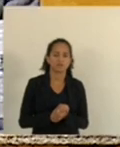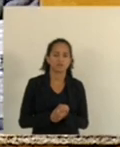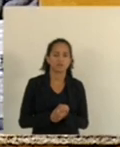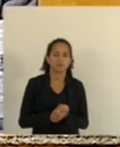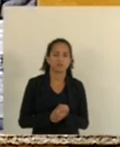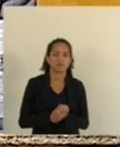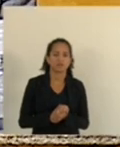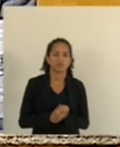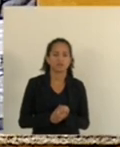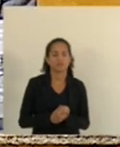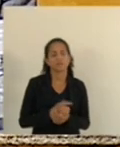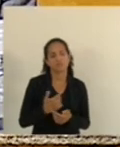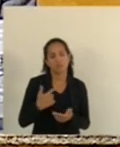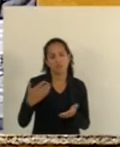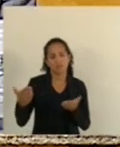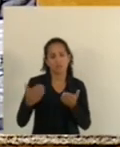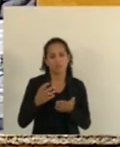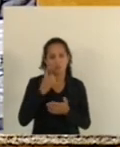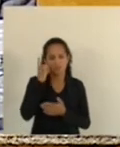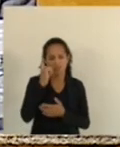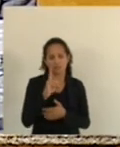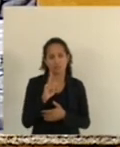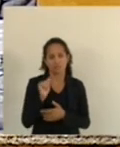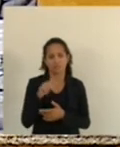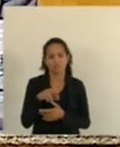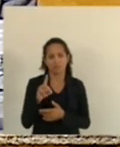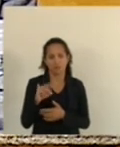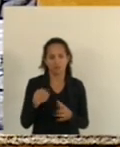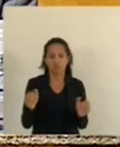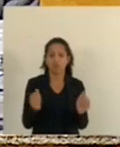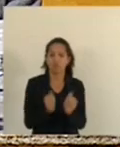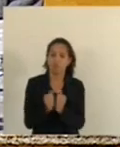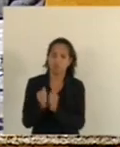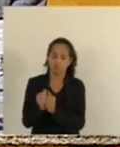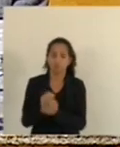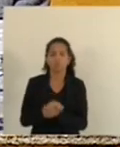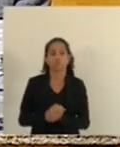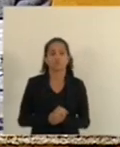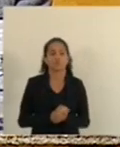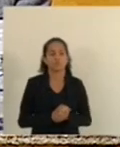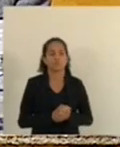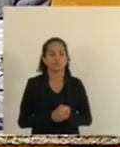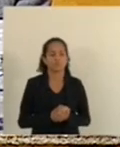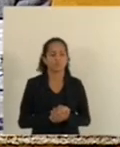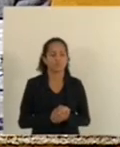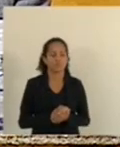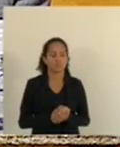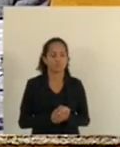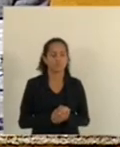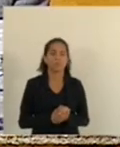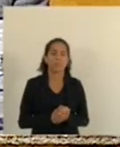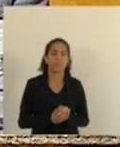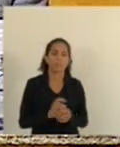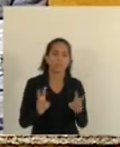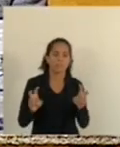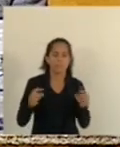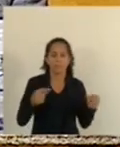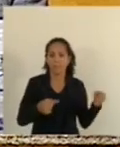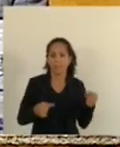Devolvo a palavra Ao deputado Gandini Em conjunto Ok Então eu vou Eu queria discutir A matéria